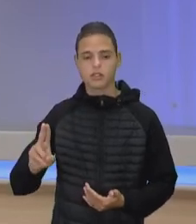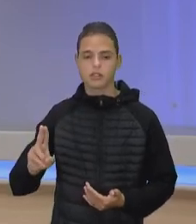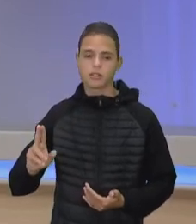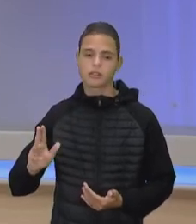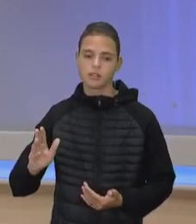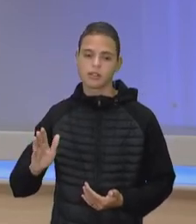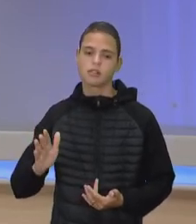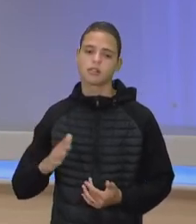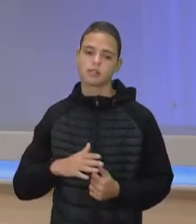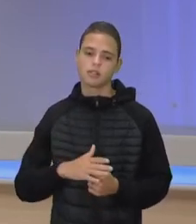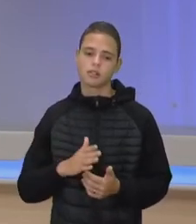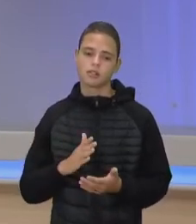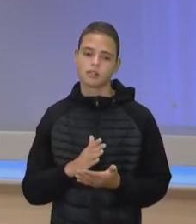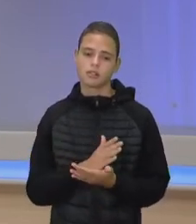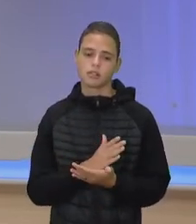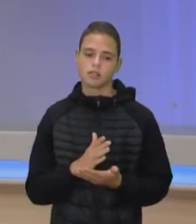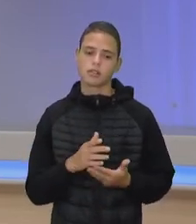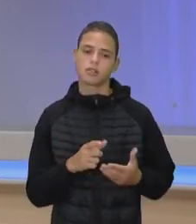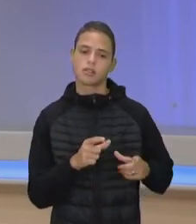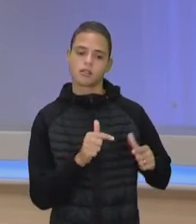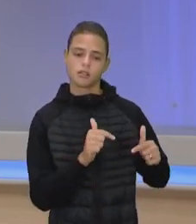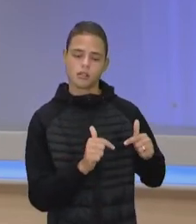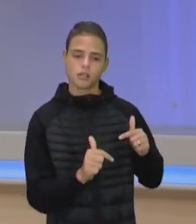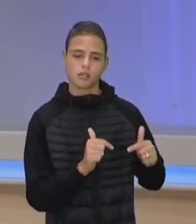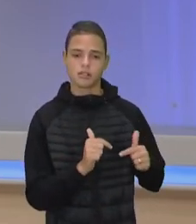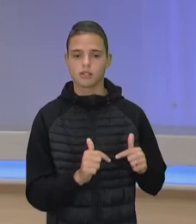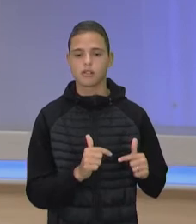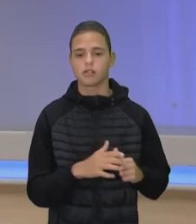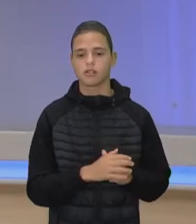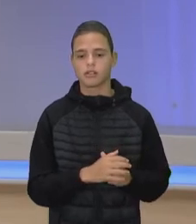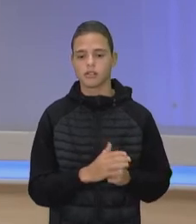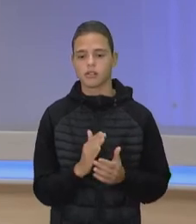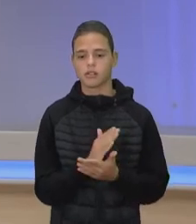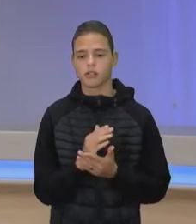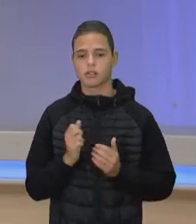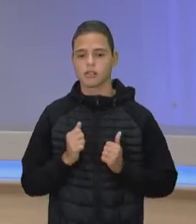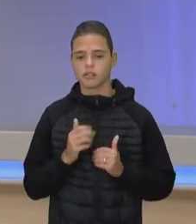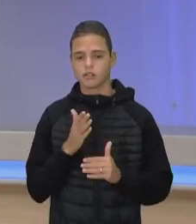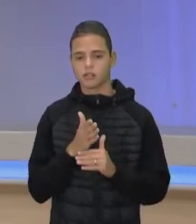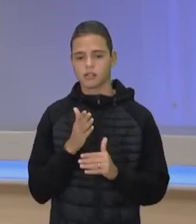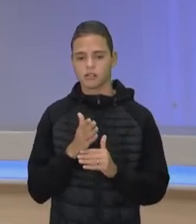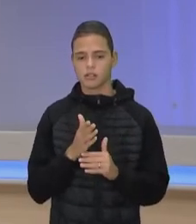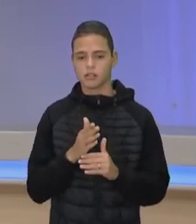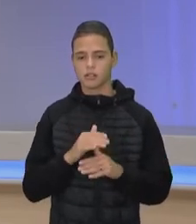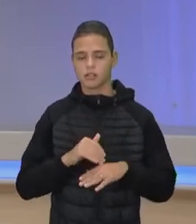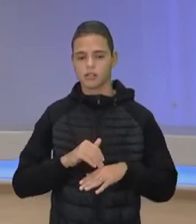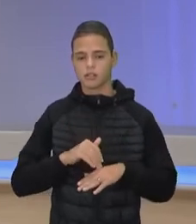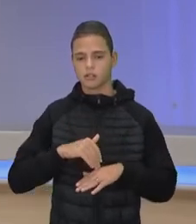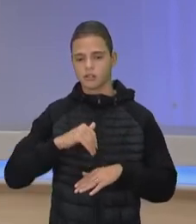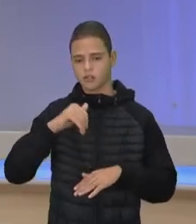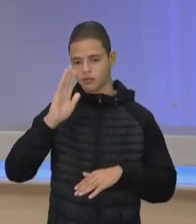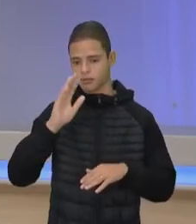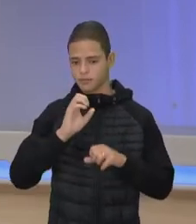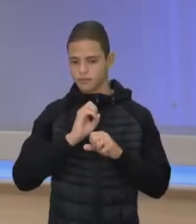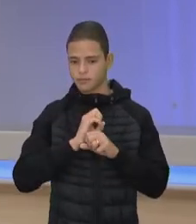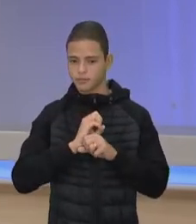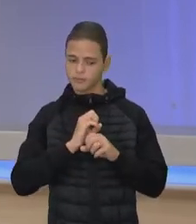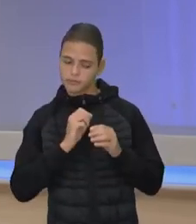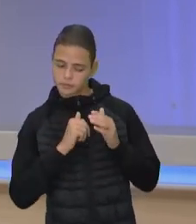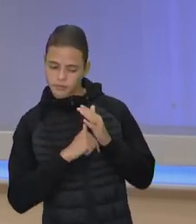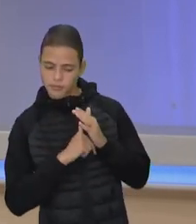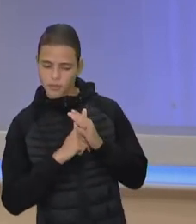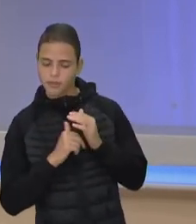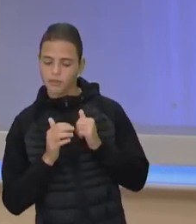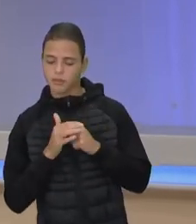de expedientes que são essas ações mais veladas, essas ações que não são tão